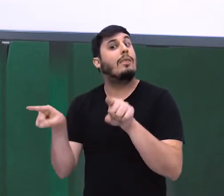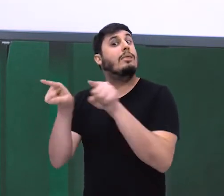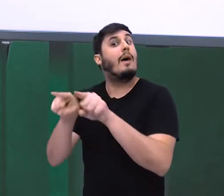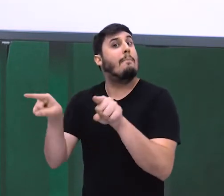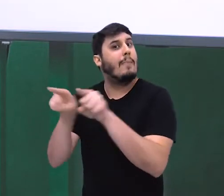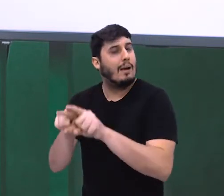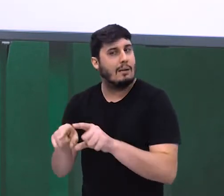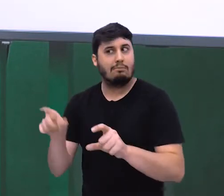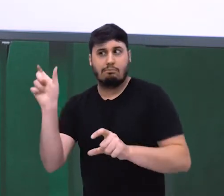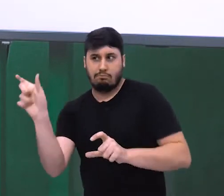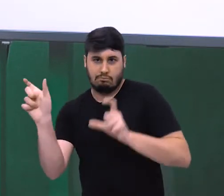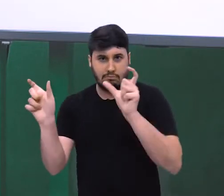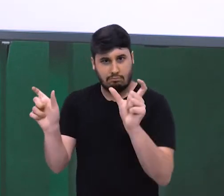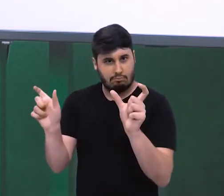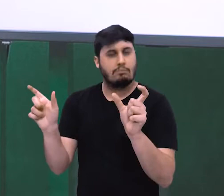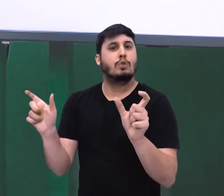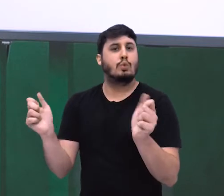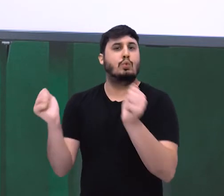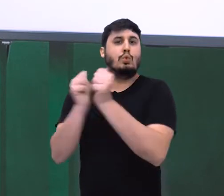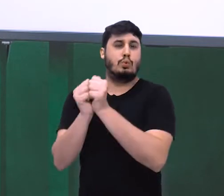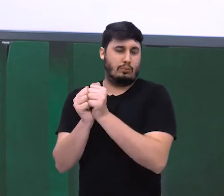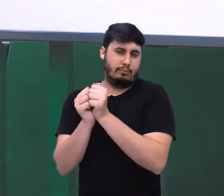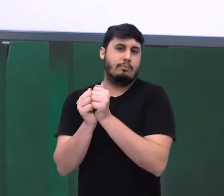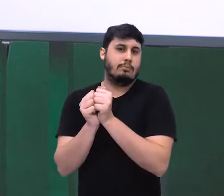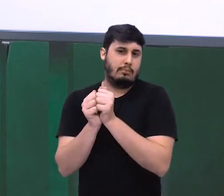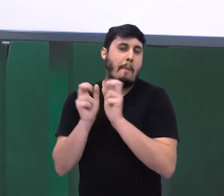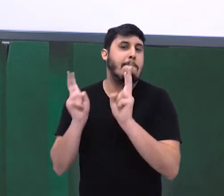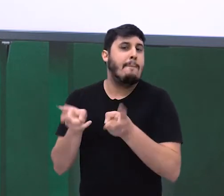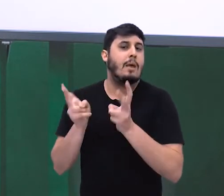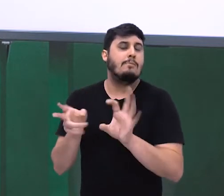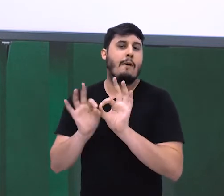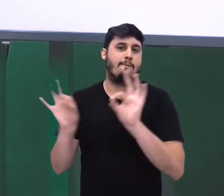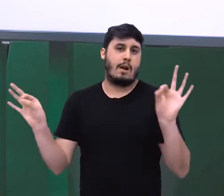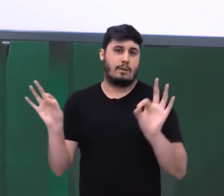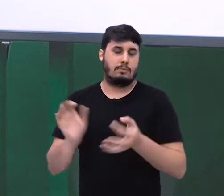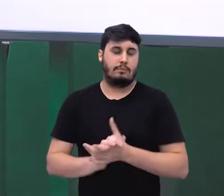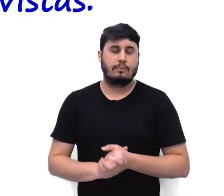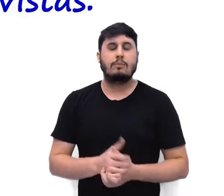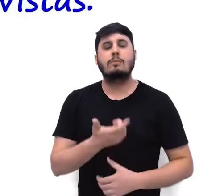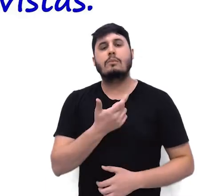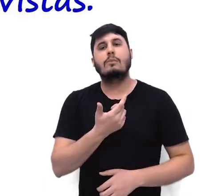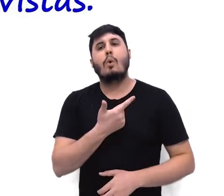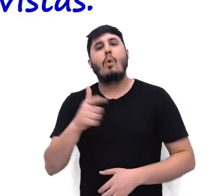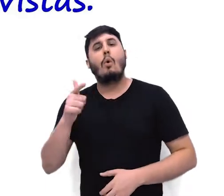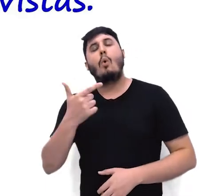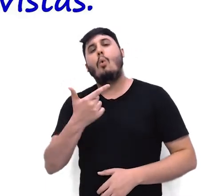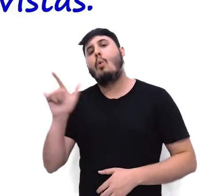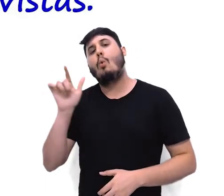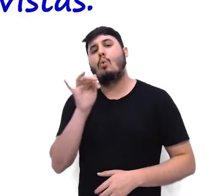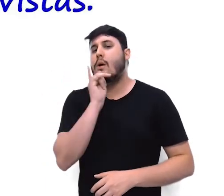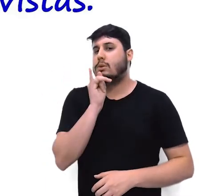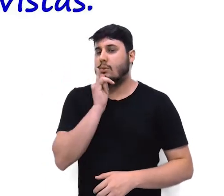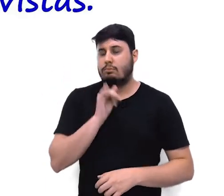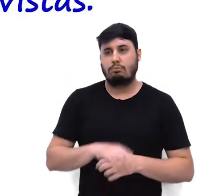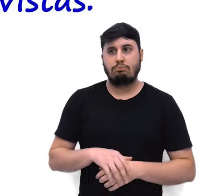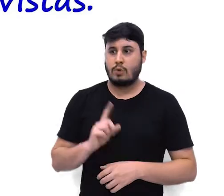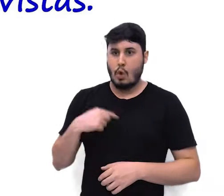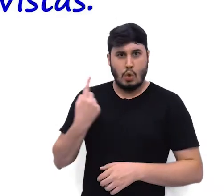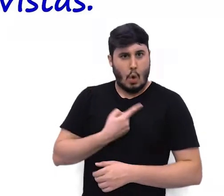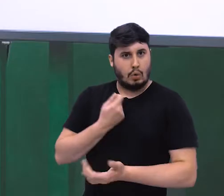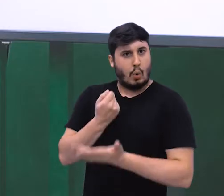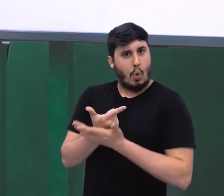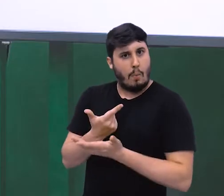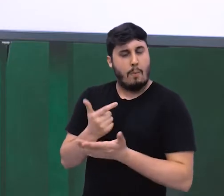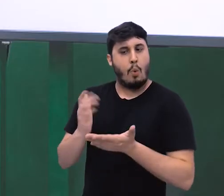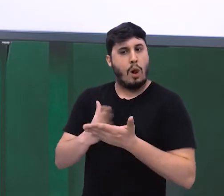núcleos, esses dois termos de mesma função sintática. Mais um exemplo. Nós compramos livros e revistas.